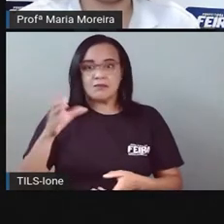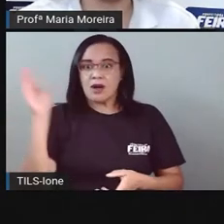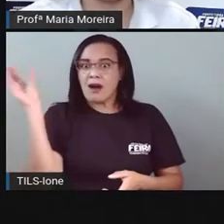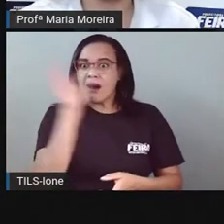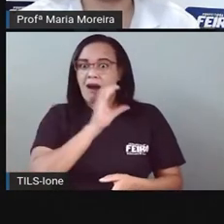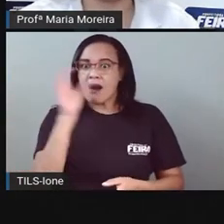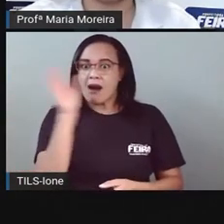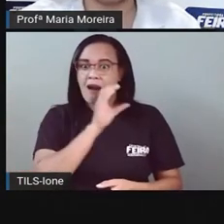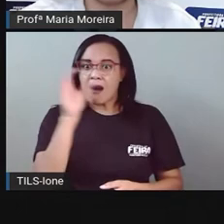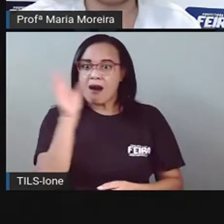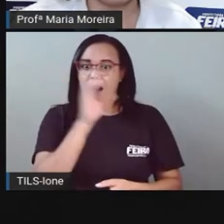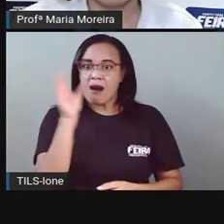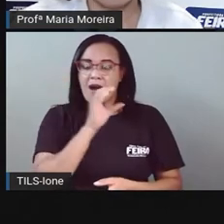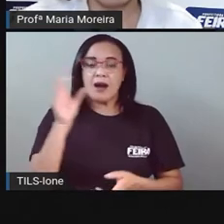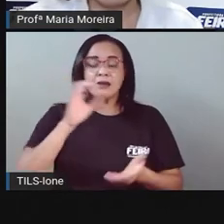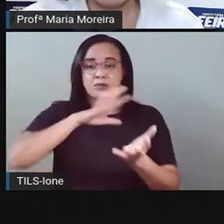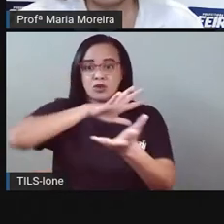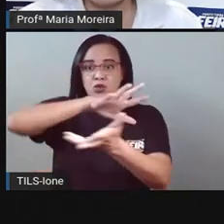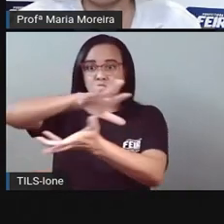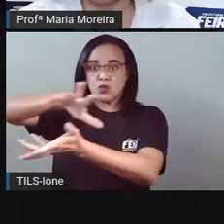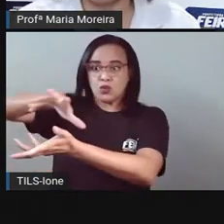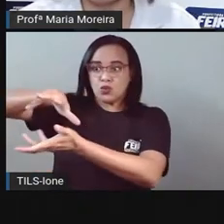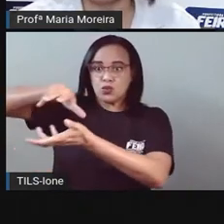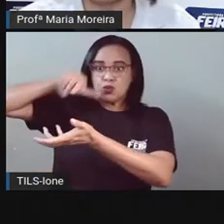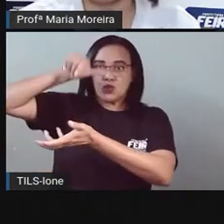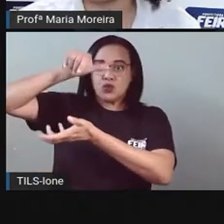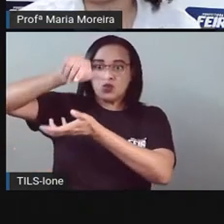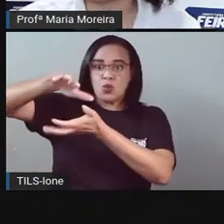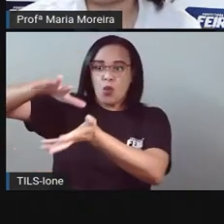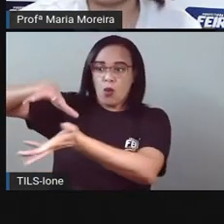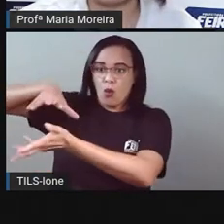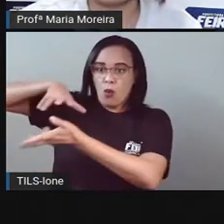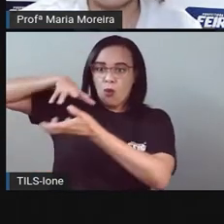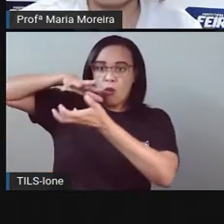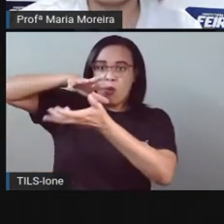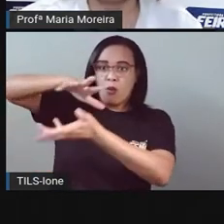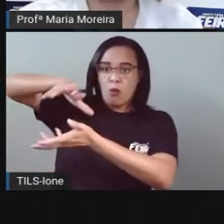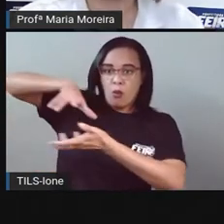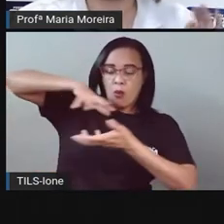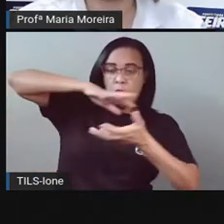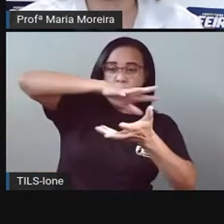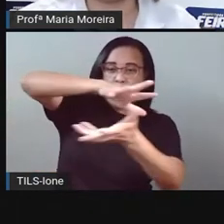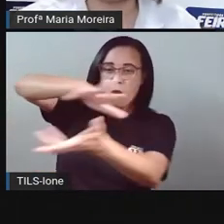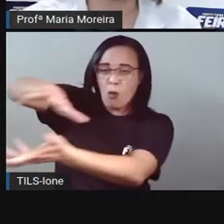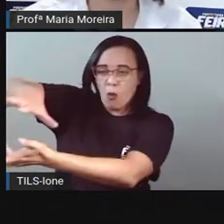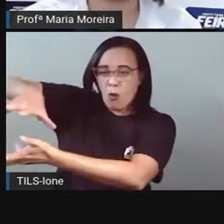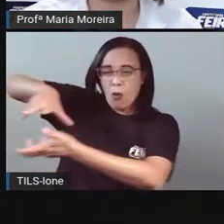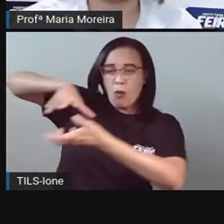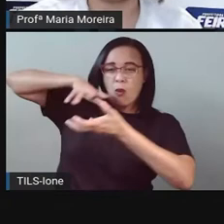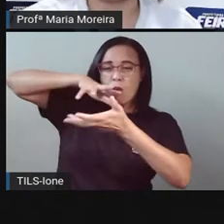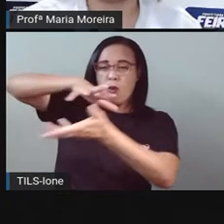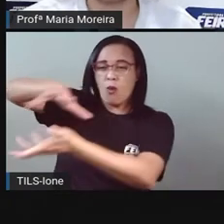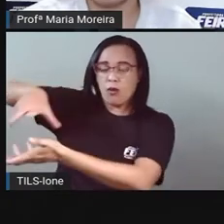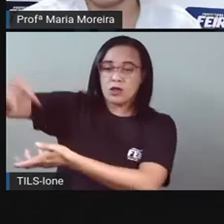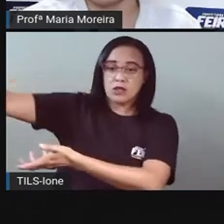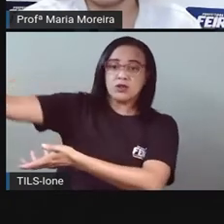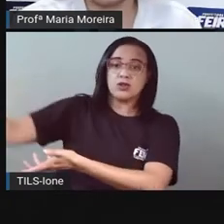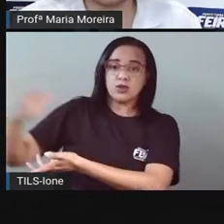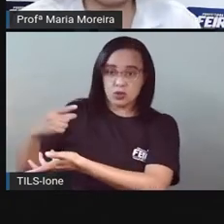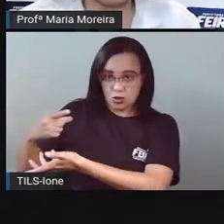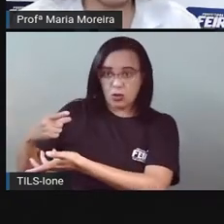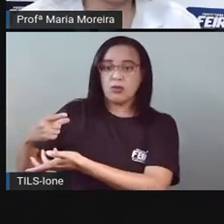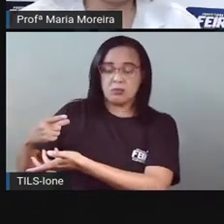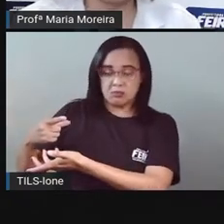a Terra dá essa volta aí em torno do Sol. Cada ano, gente, como vocês já sabem, tem 365 dias.